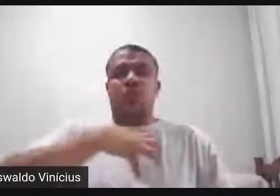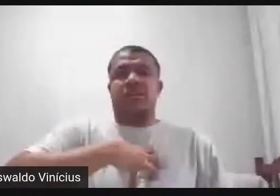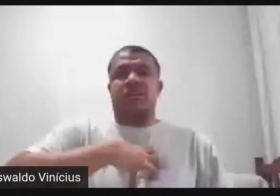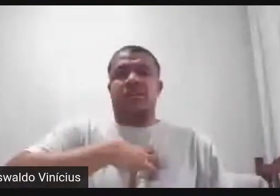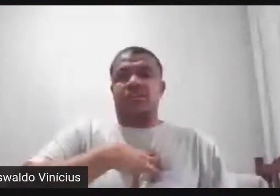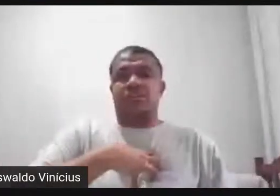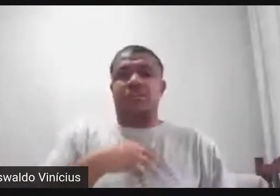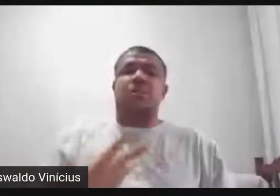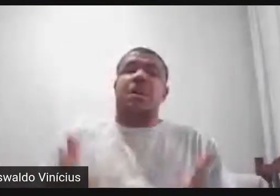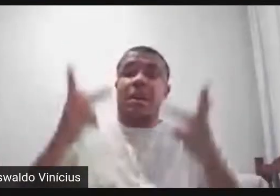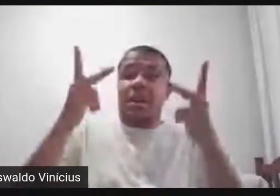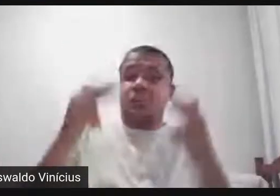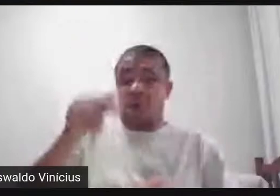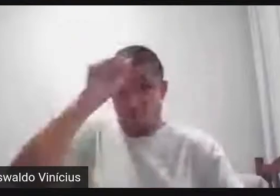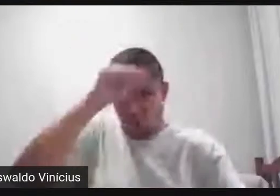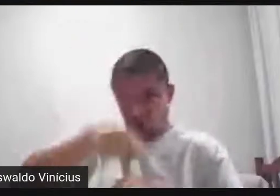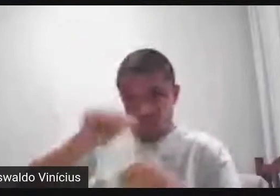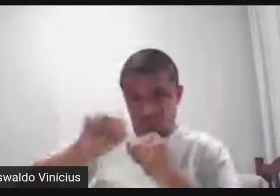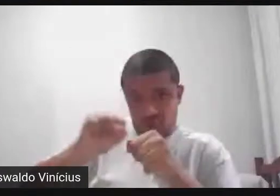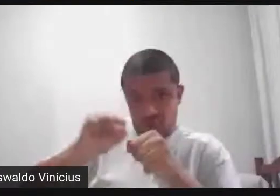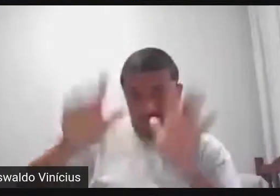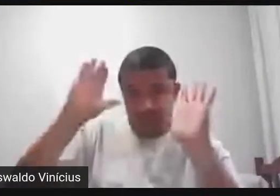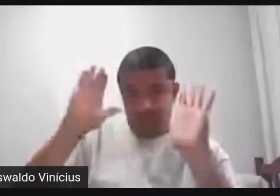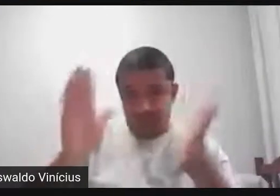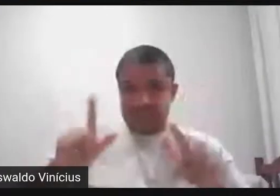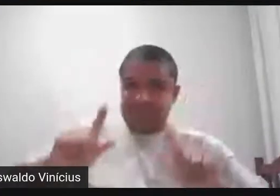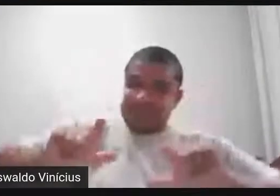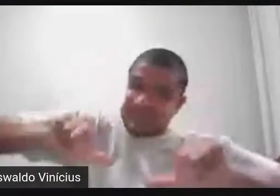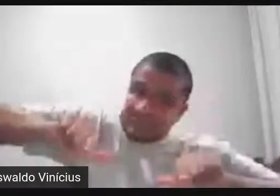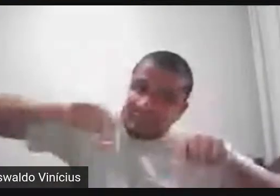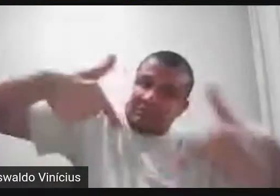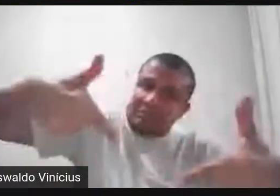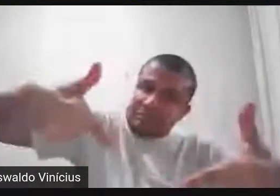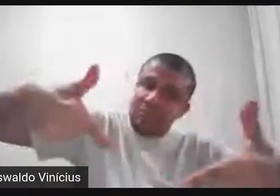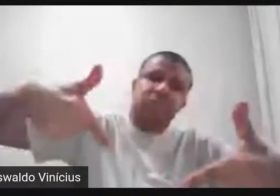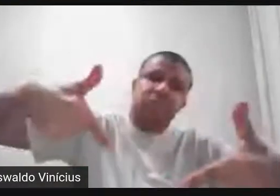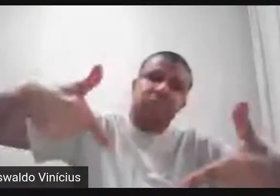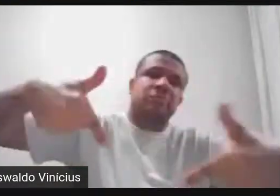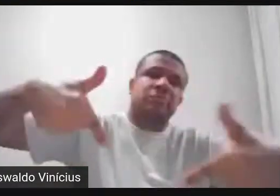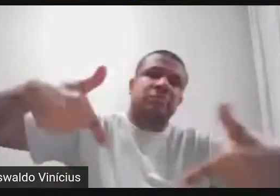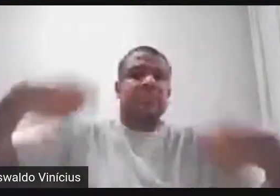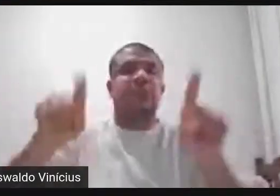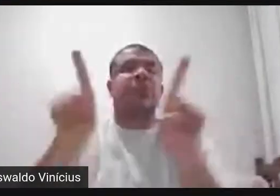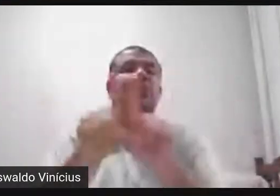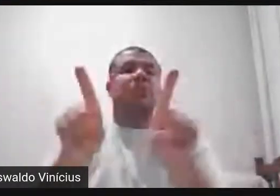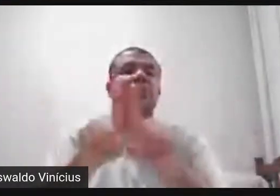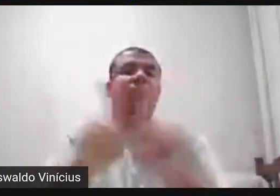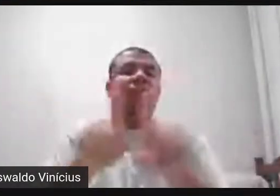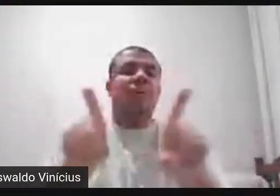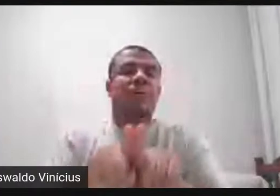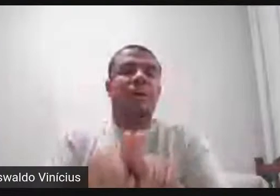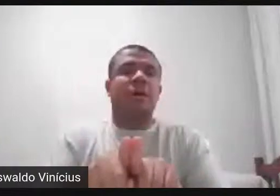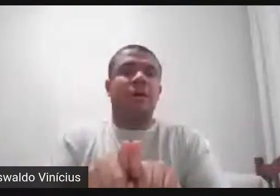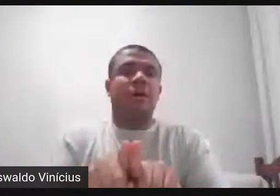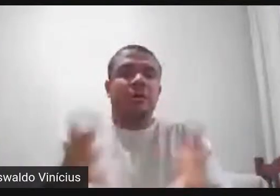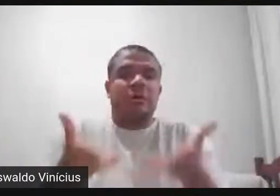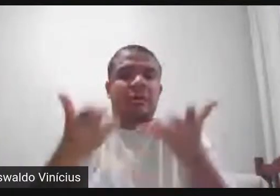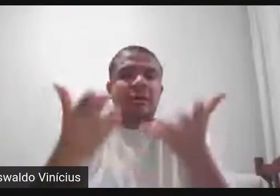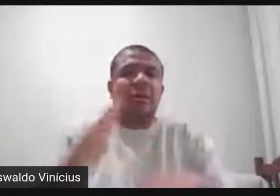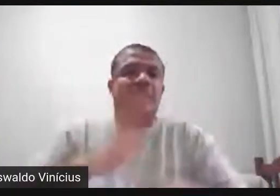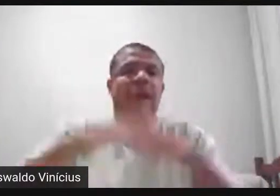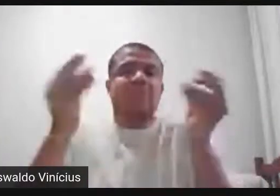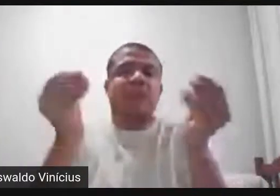fazia é claro requer só um pouquinho de esforço mas ela também pode ser trazida de forma mais palatável né